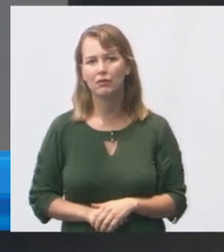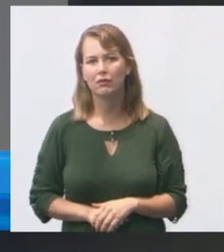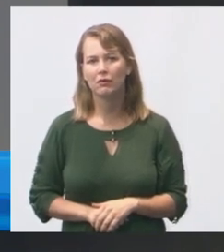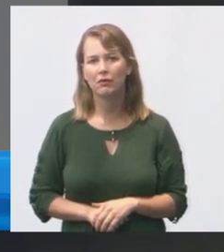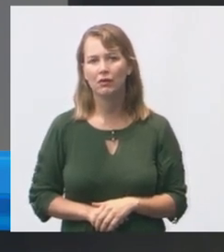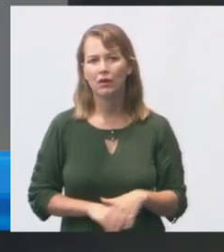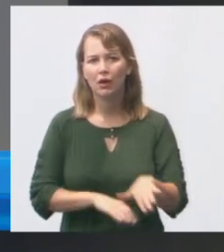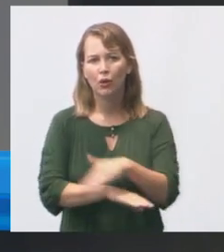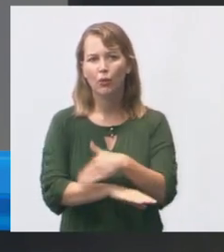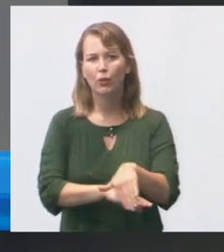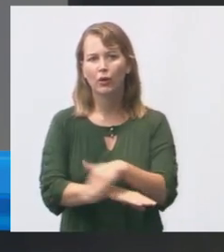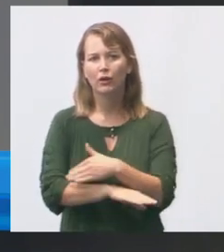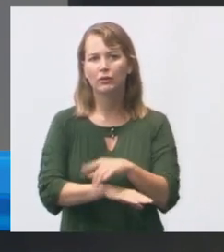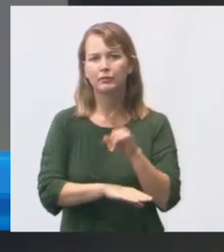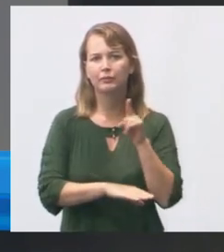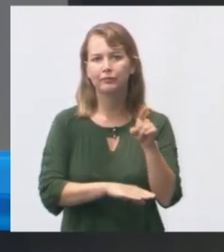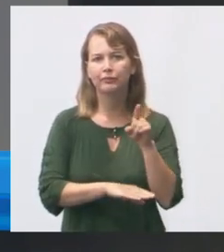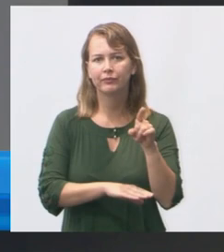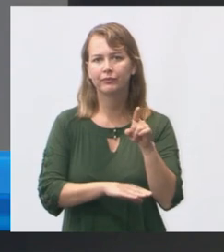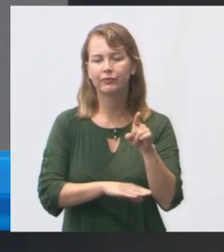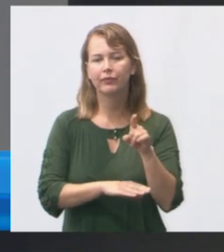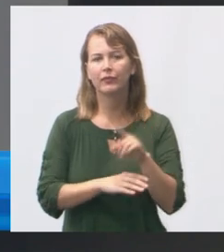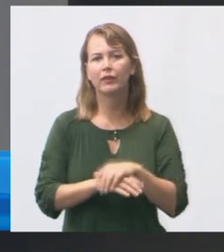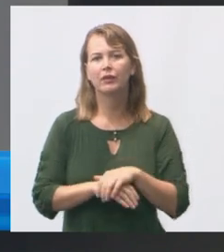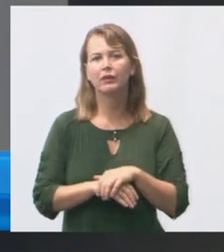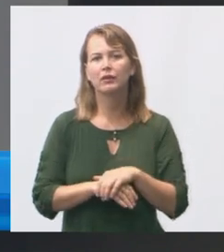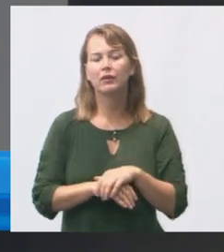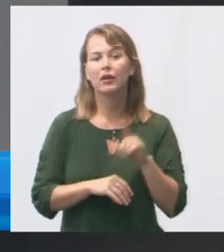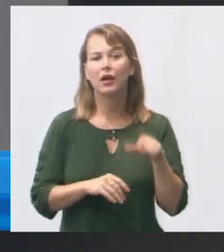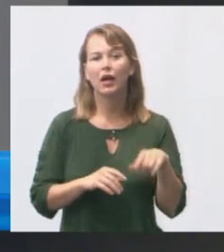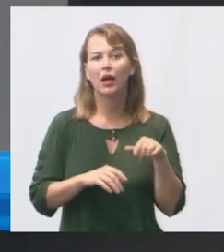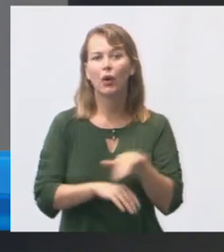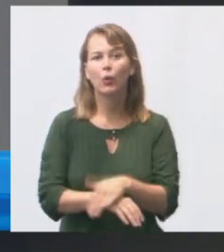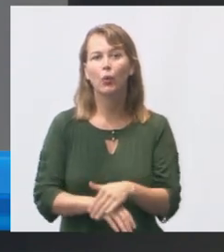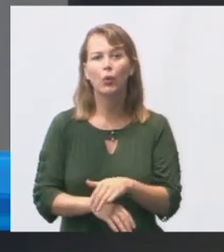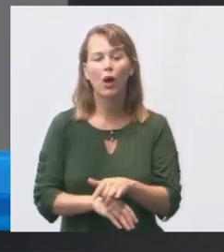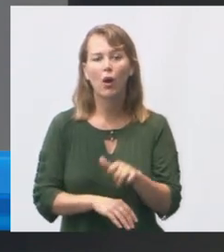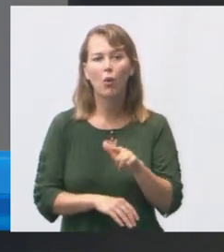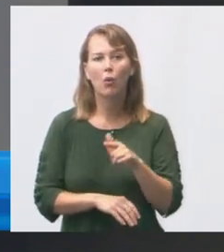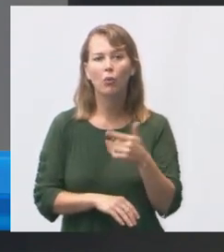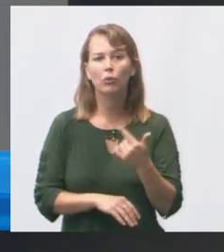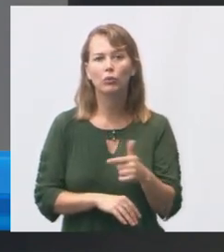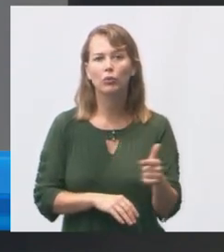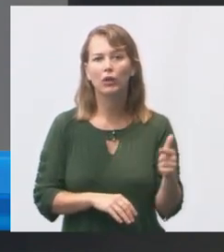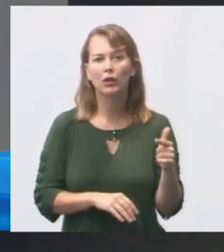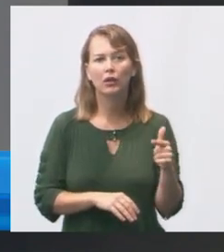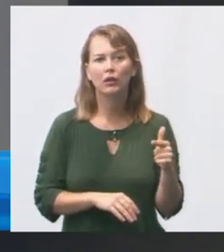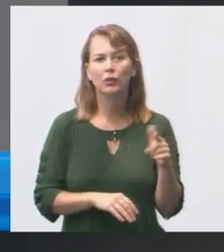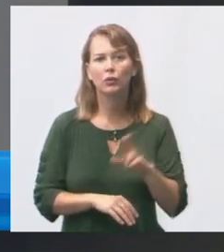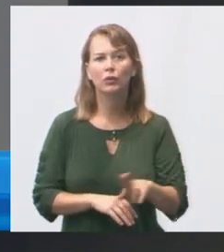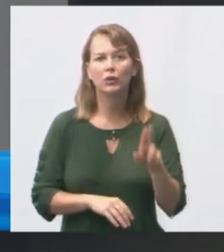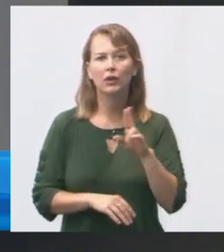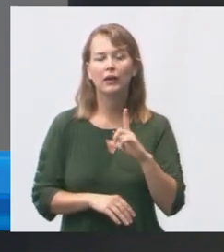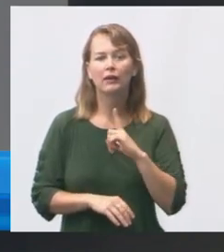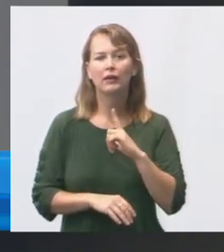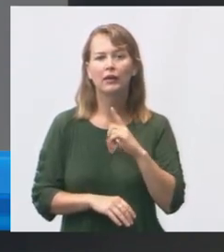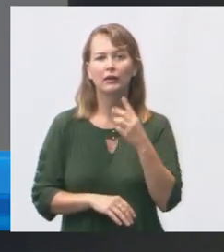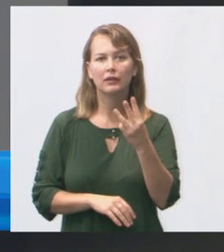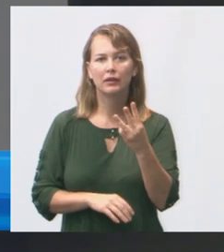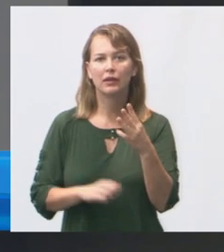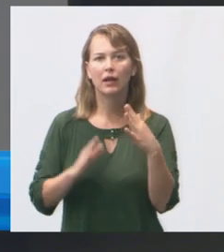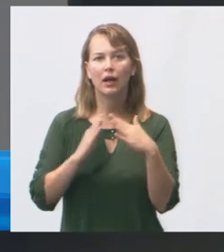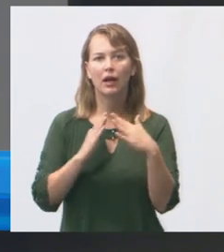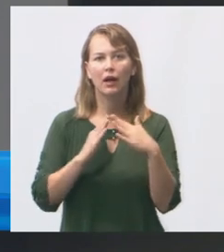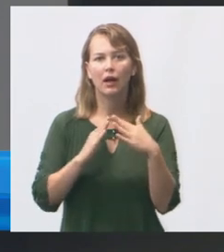essa rua aqui essa rua lateral é uma rua que ninguém usa e só tem três casas que a entrada